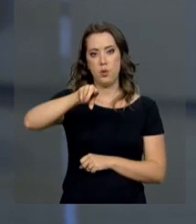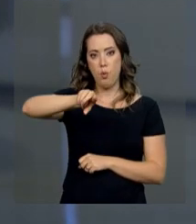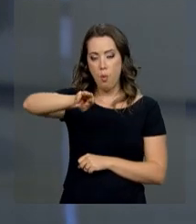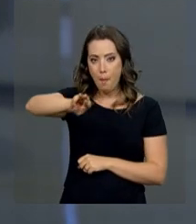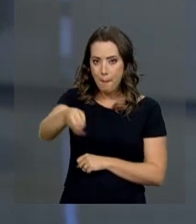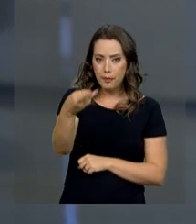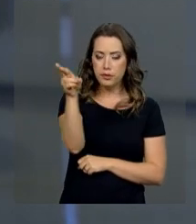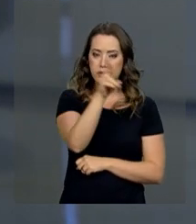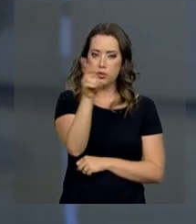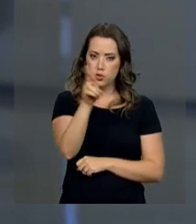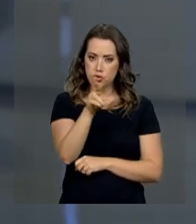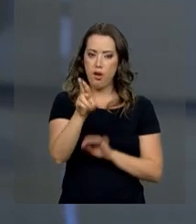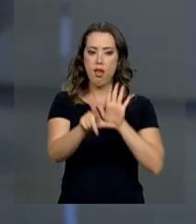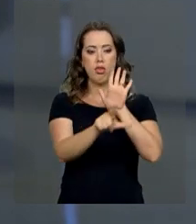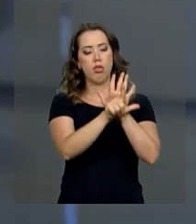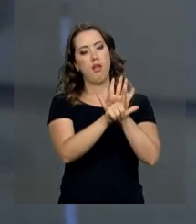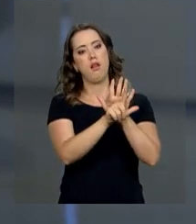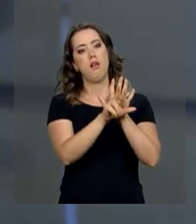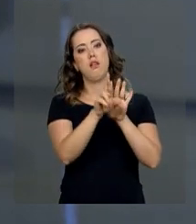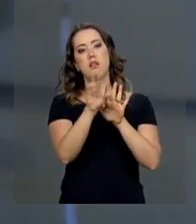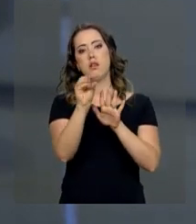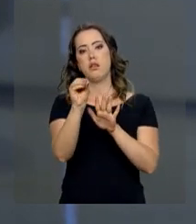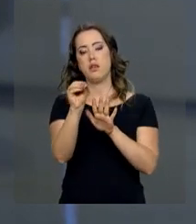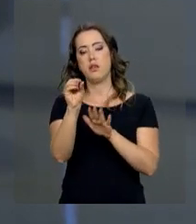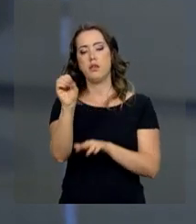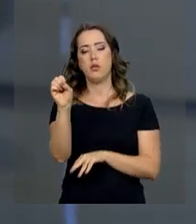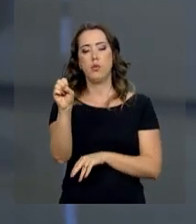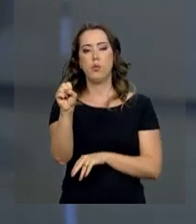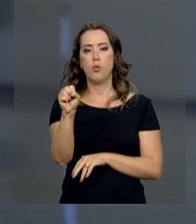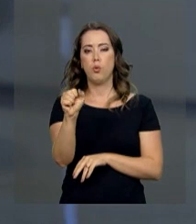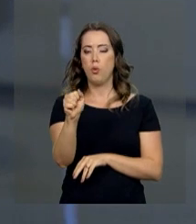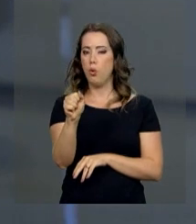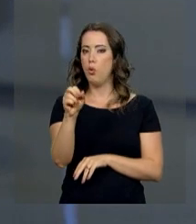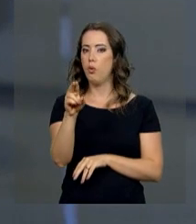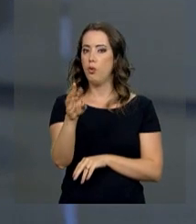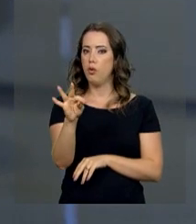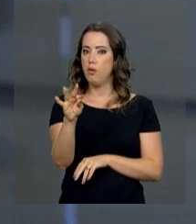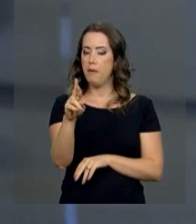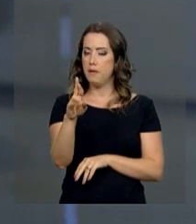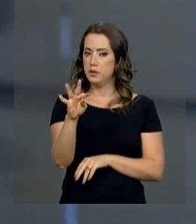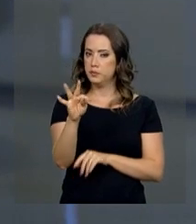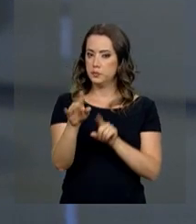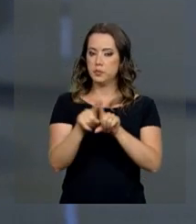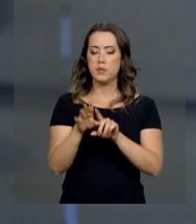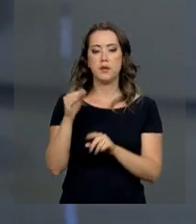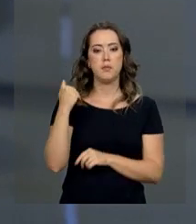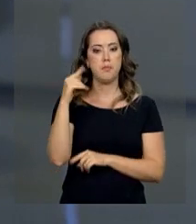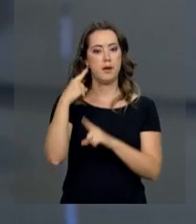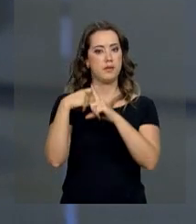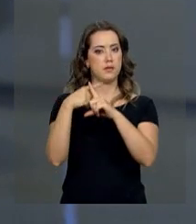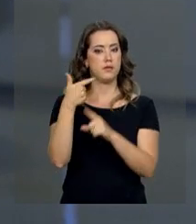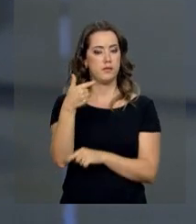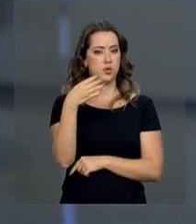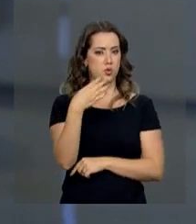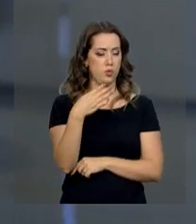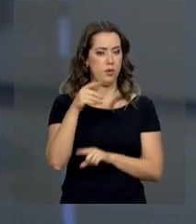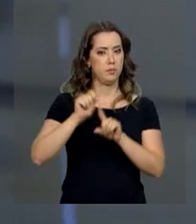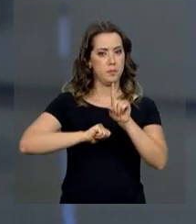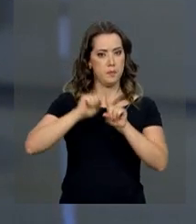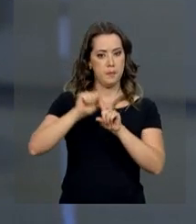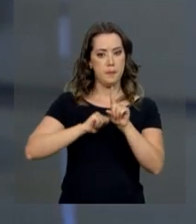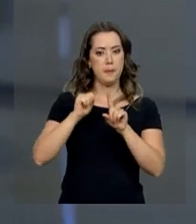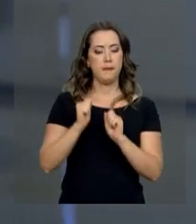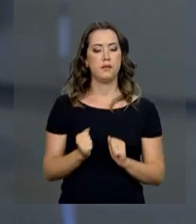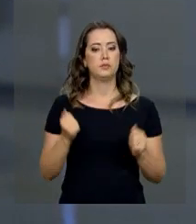validade de 24 meses, que podem ser prorrogados pelo mesmo período, mais 24 meses. E podem participar